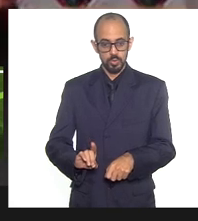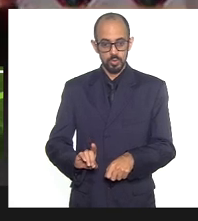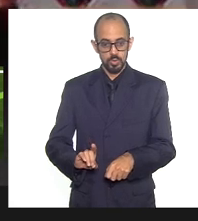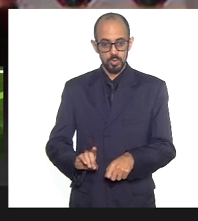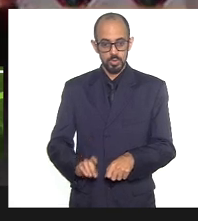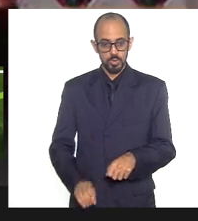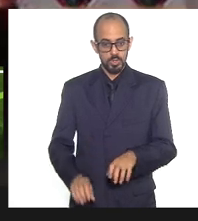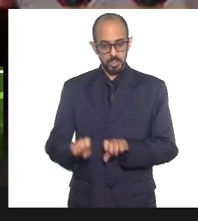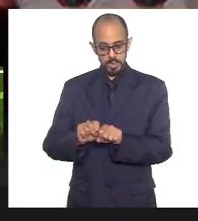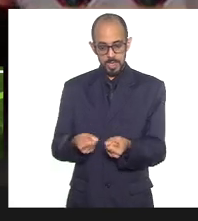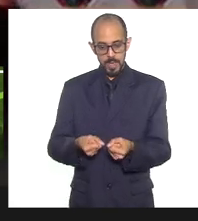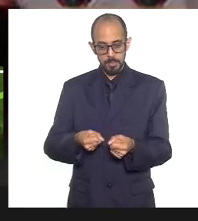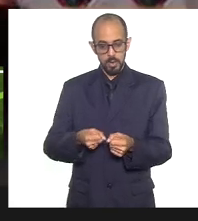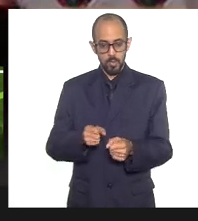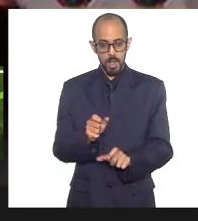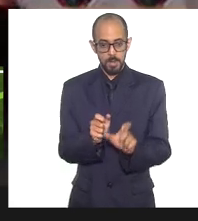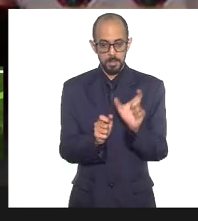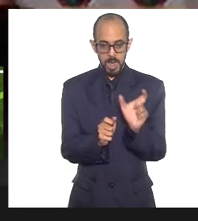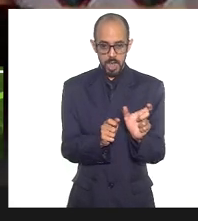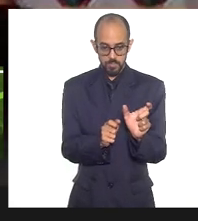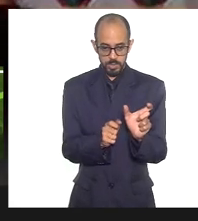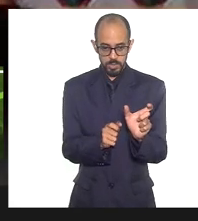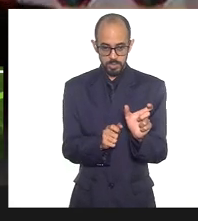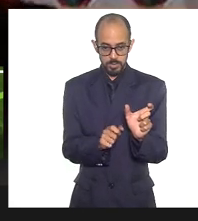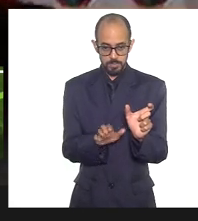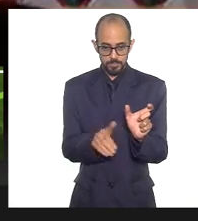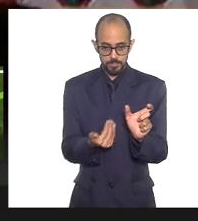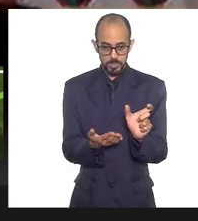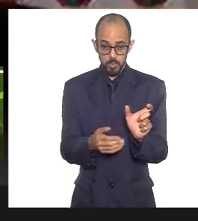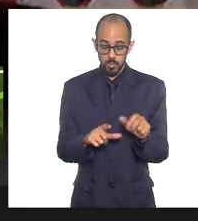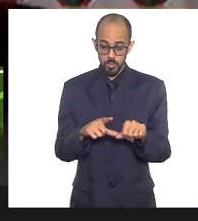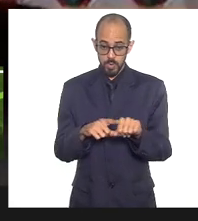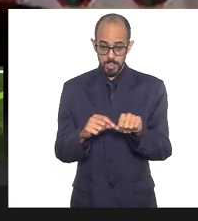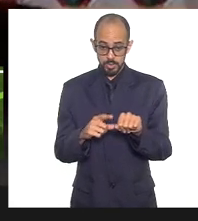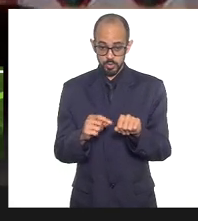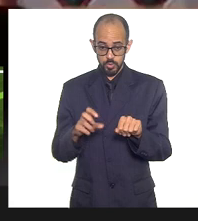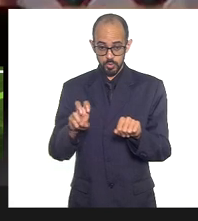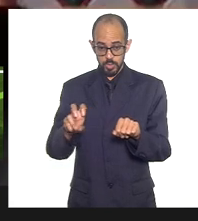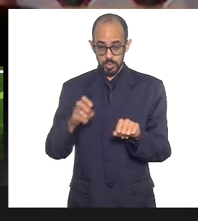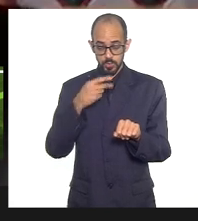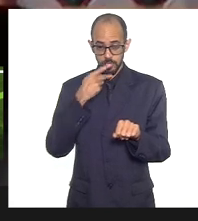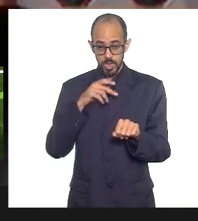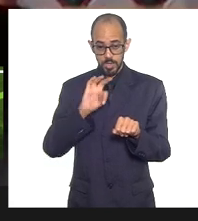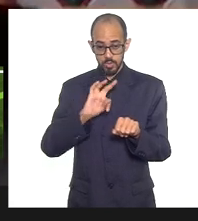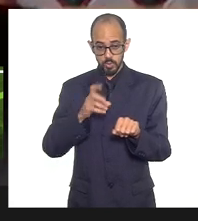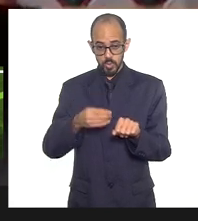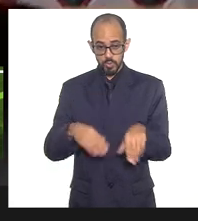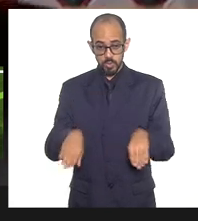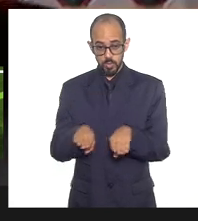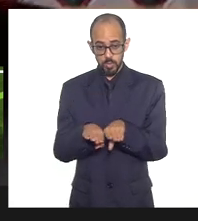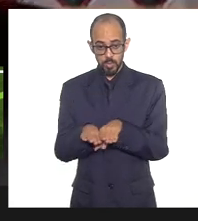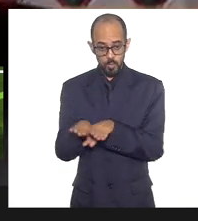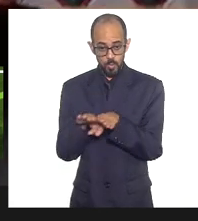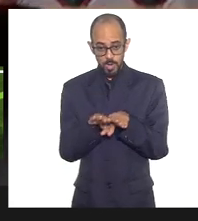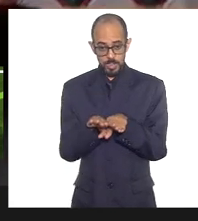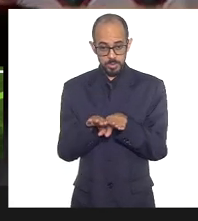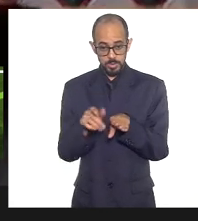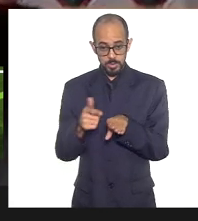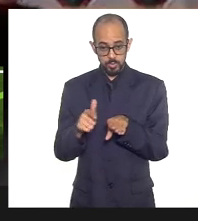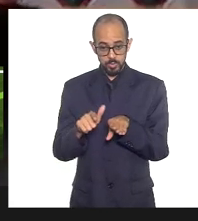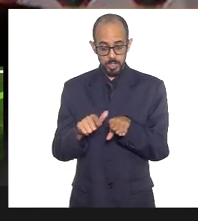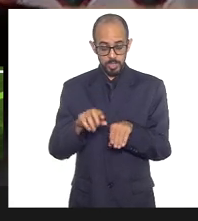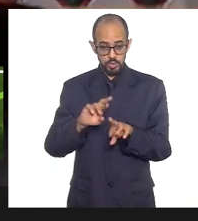palavra, então fica aqui o artigo 5º, todos são iguais perante a lei, sem distinção de qualquer